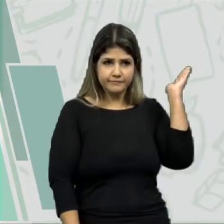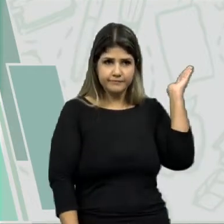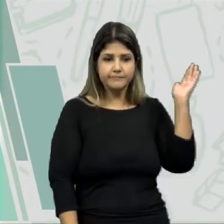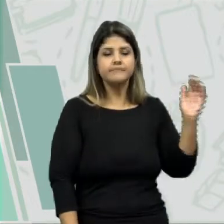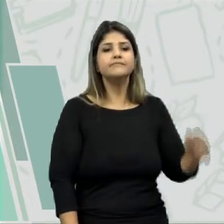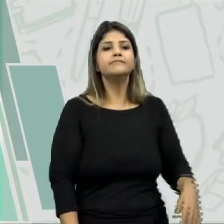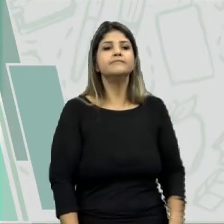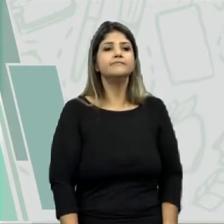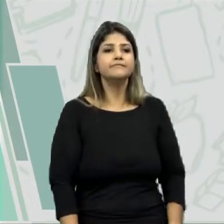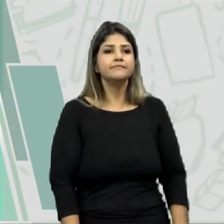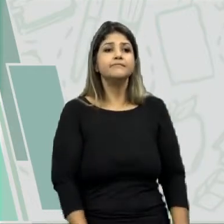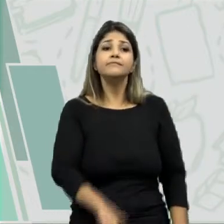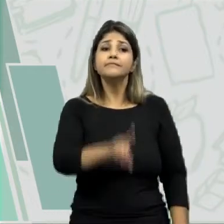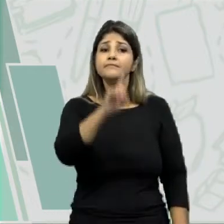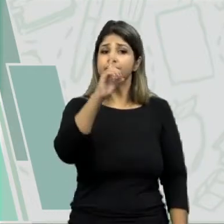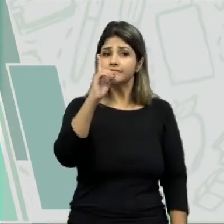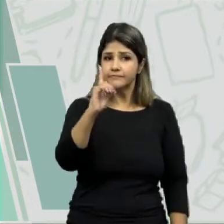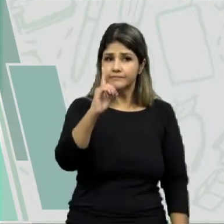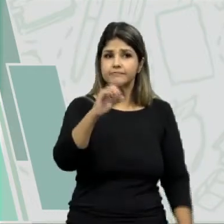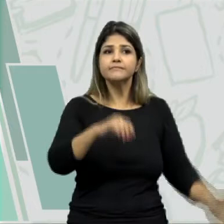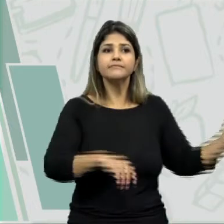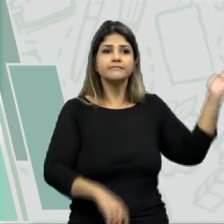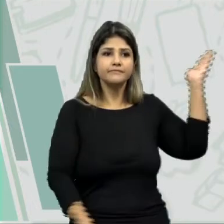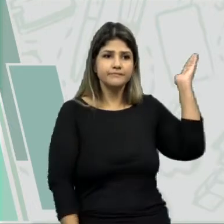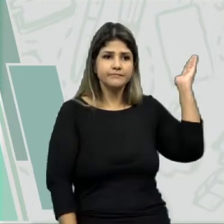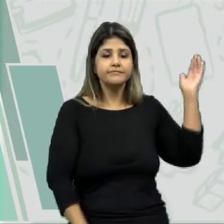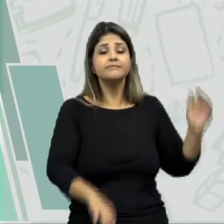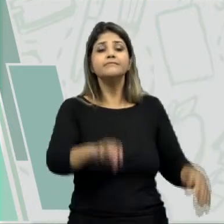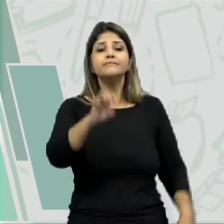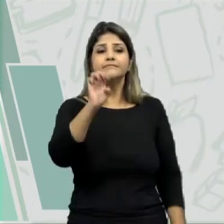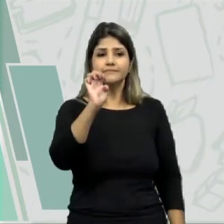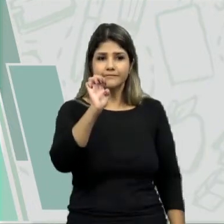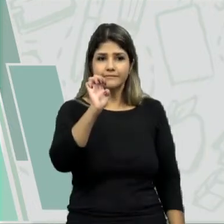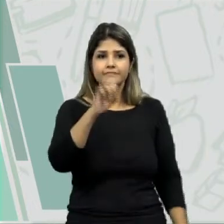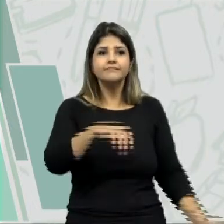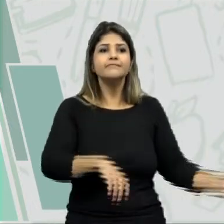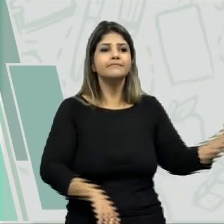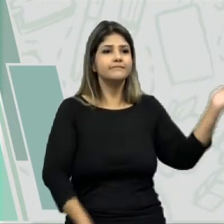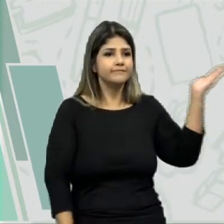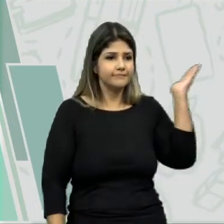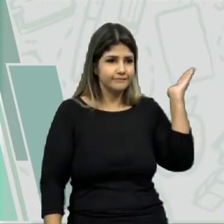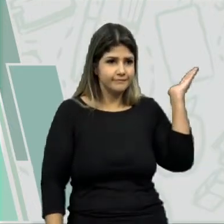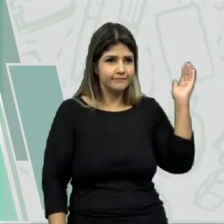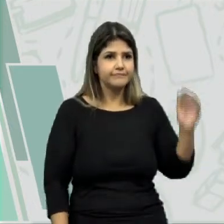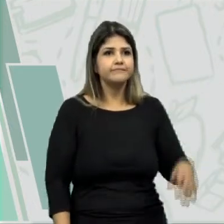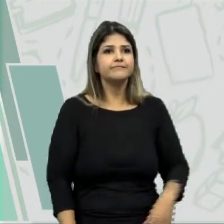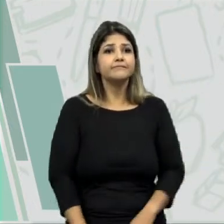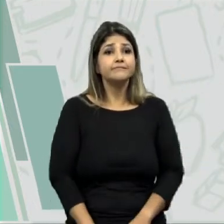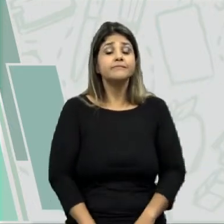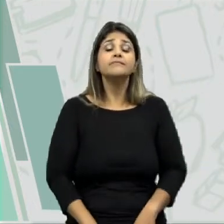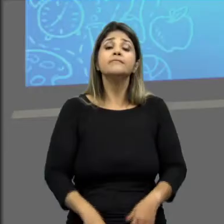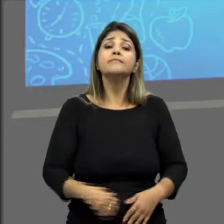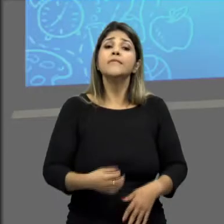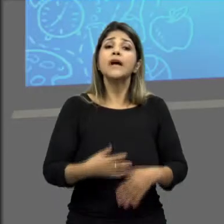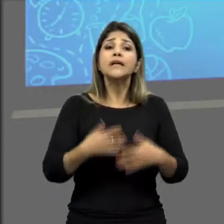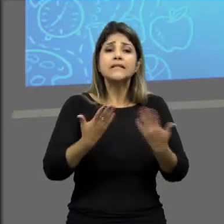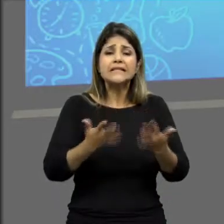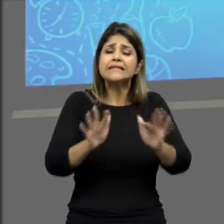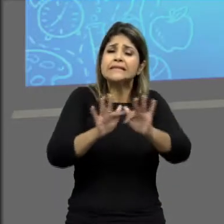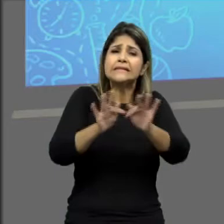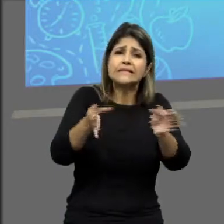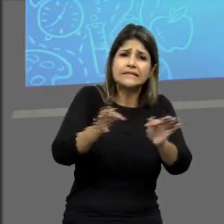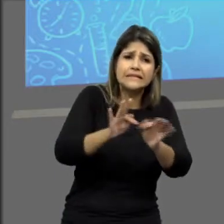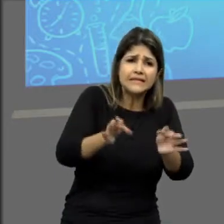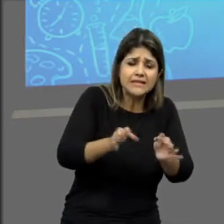2,5 de metilhexano. E letra E, 2,2,4 trimetilpentano. Bom, pessoal,